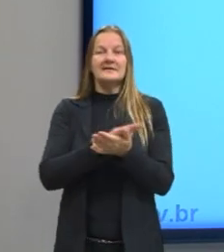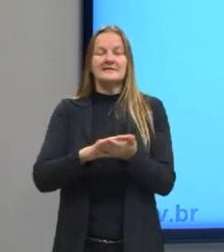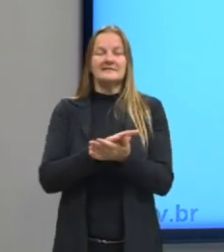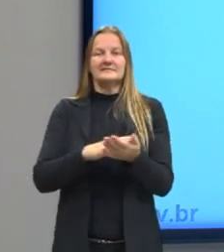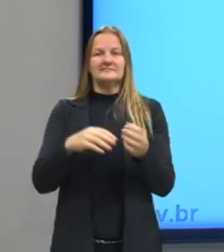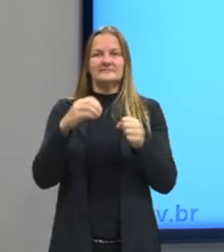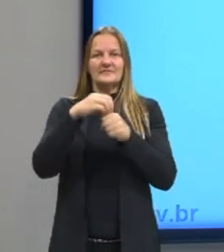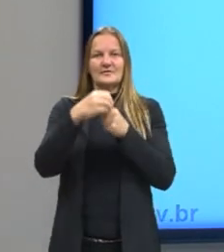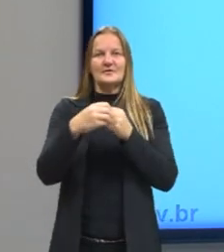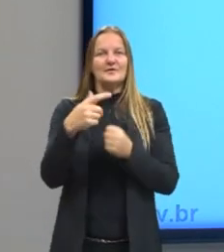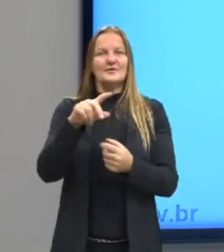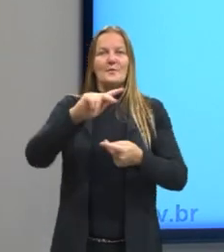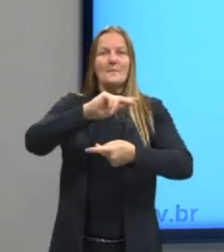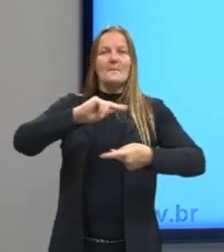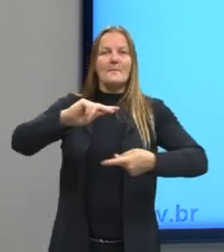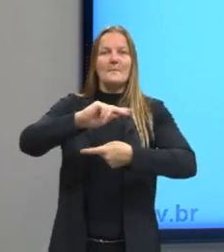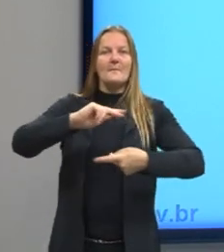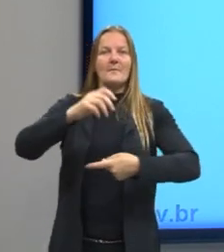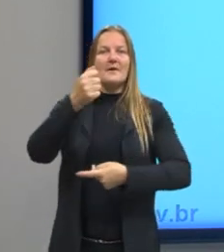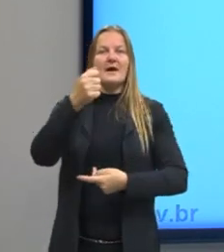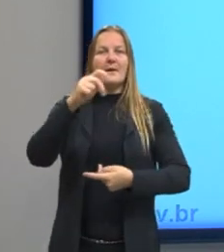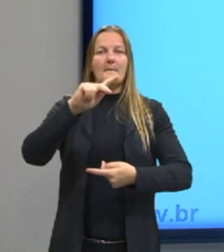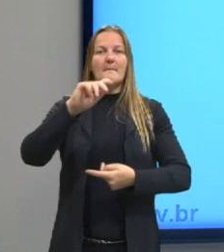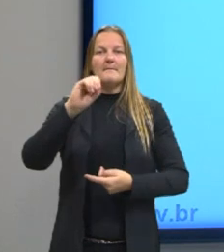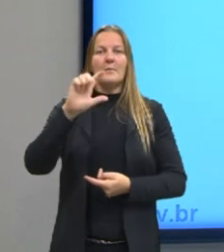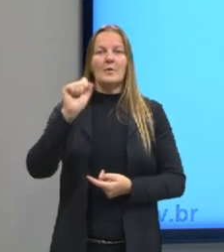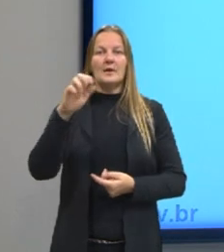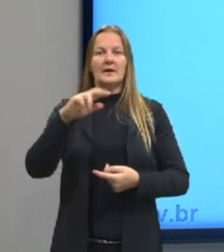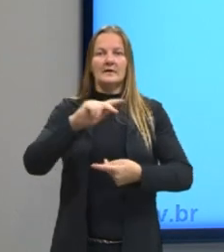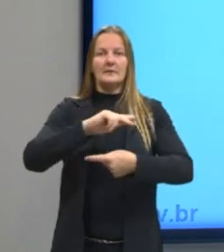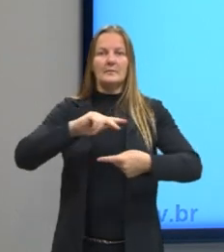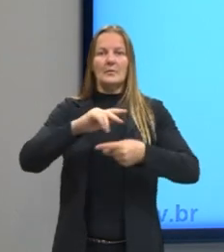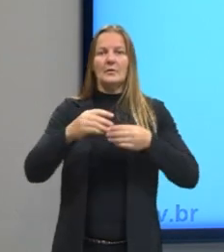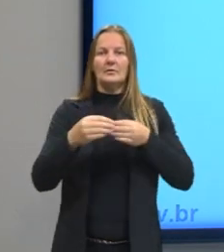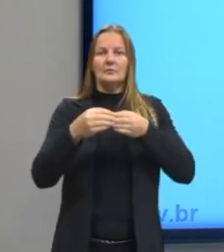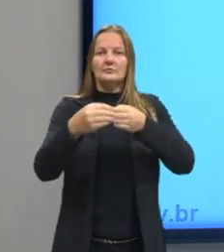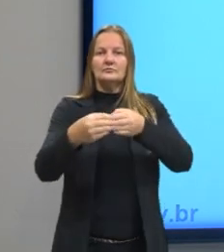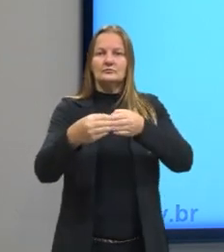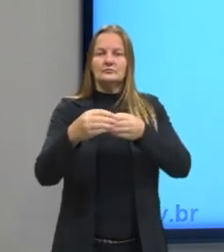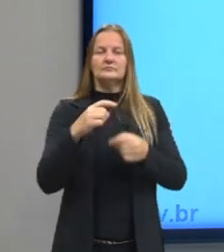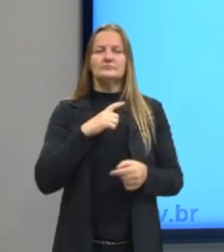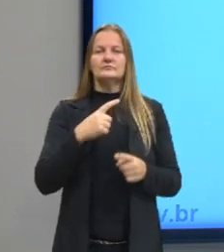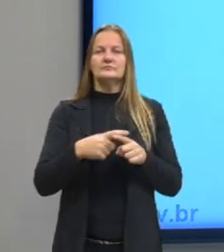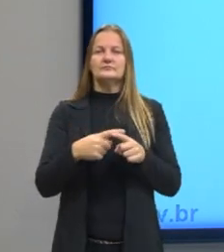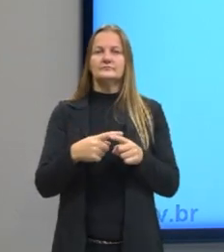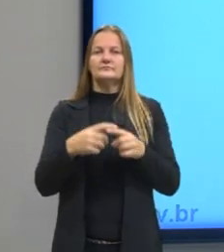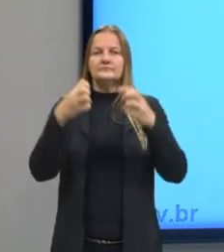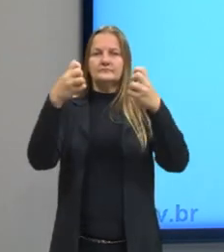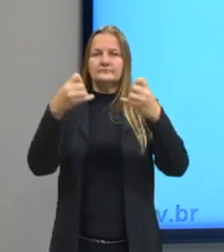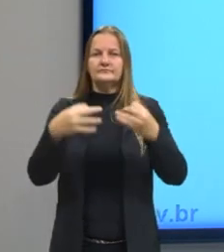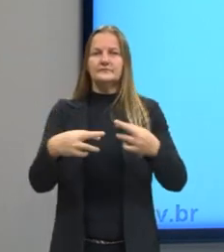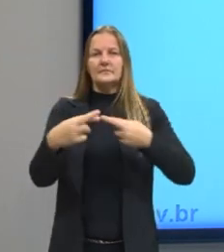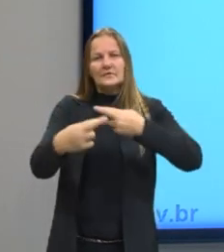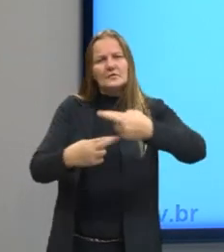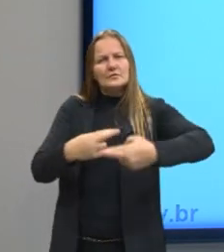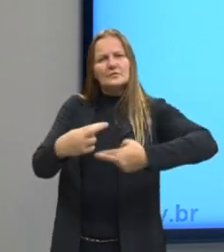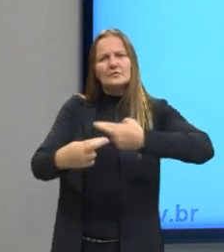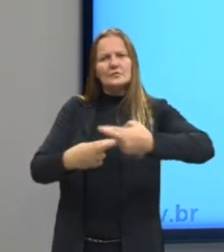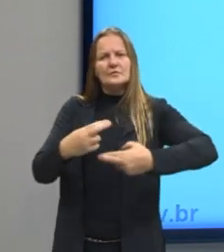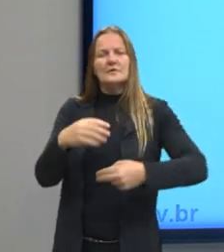apolares, então a gente chama de dipolo induzido e eles são interações